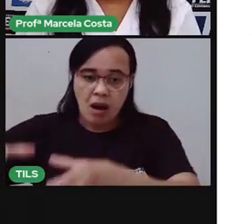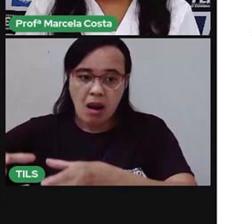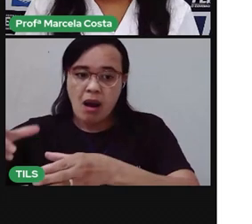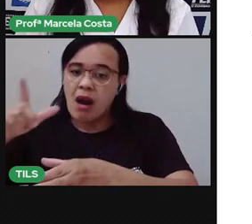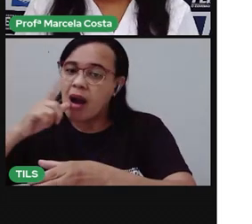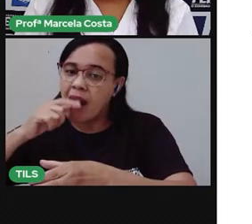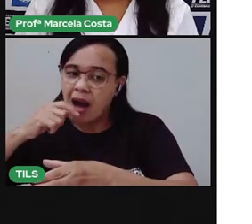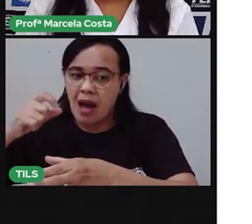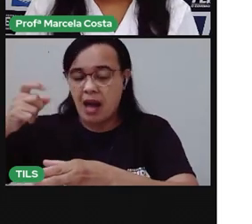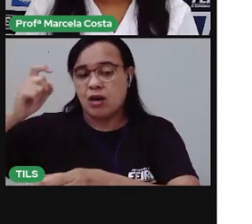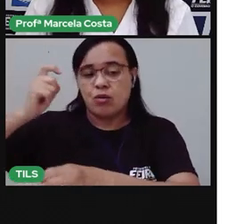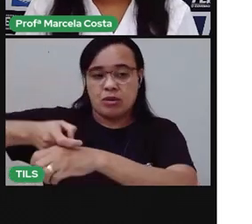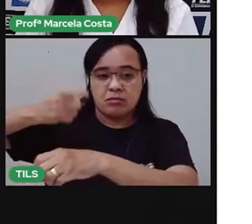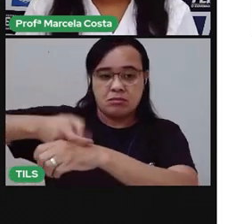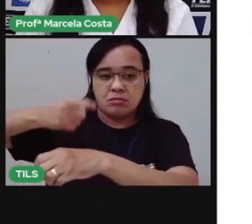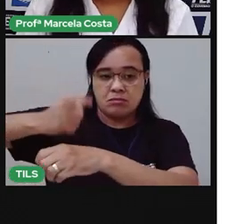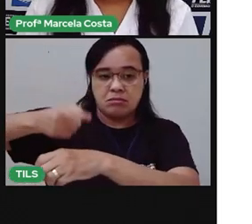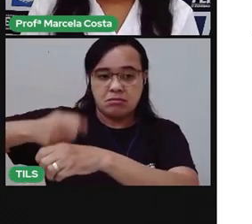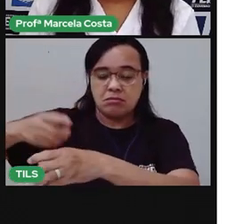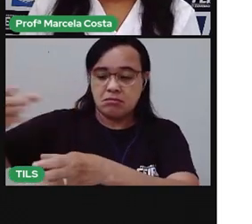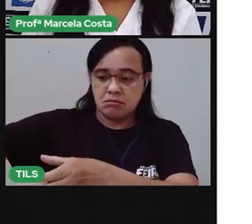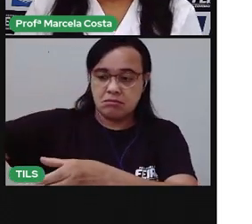esse experimento.